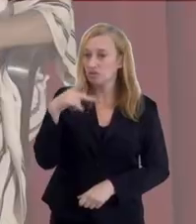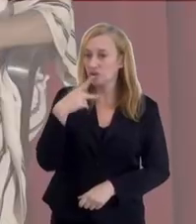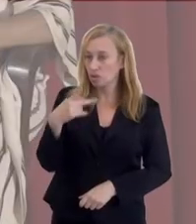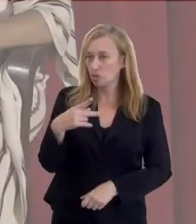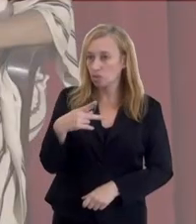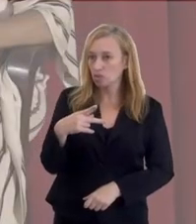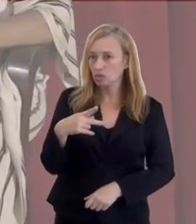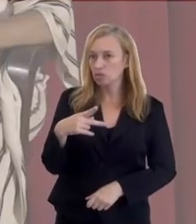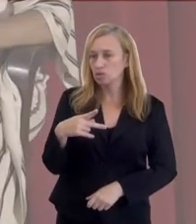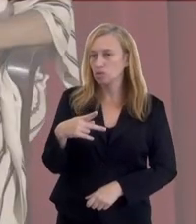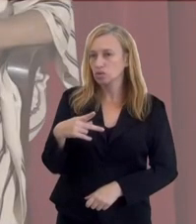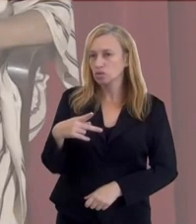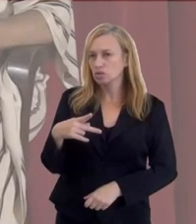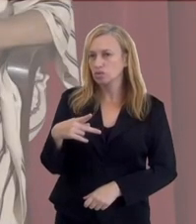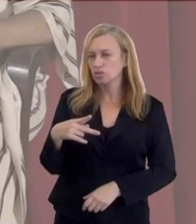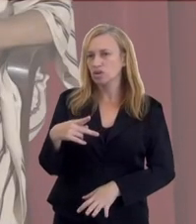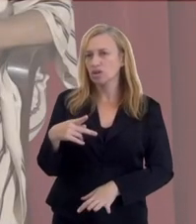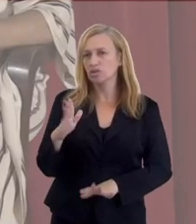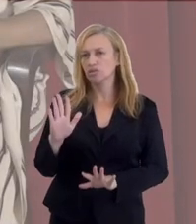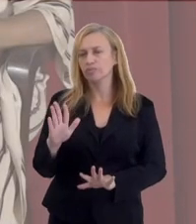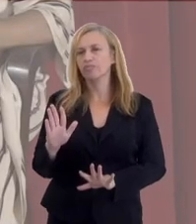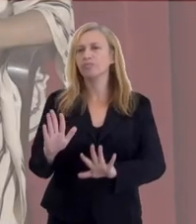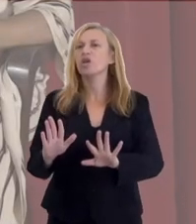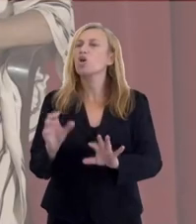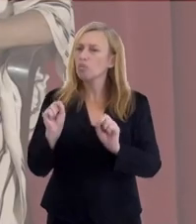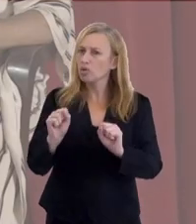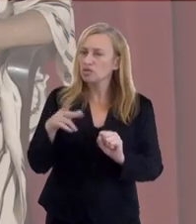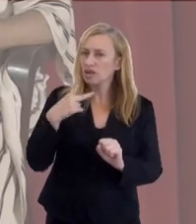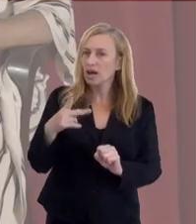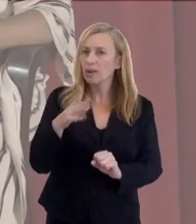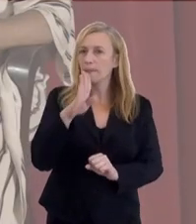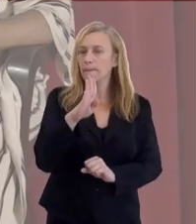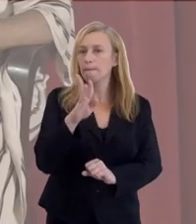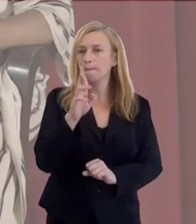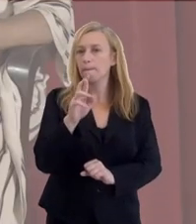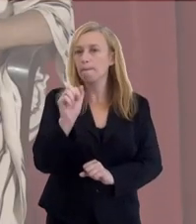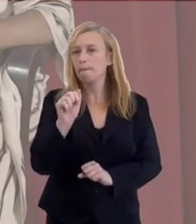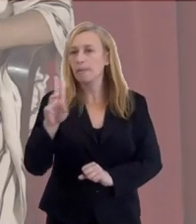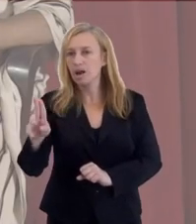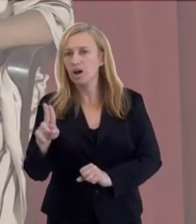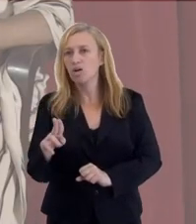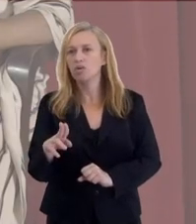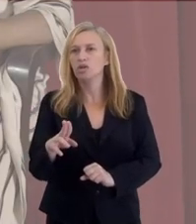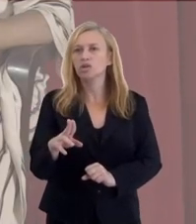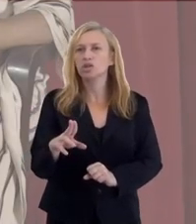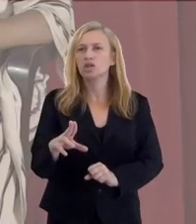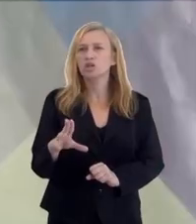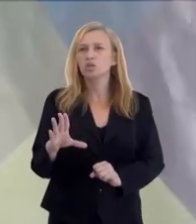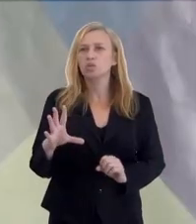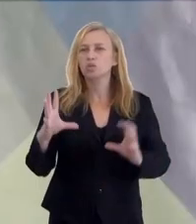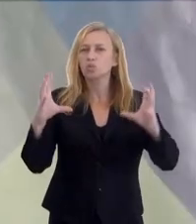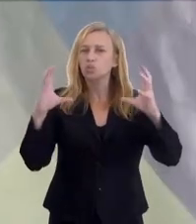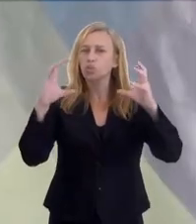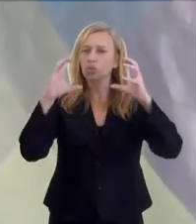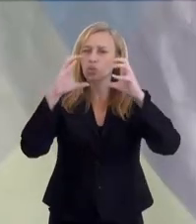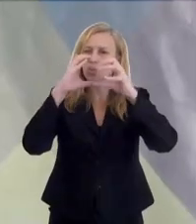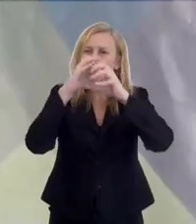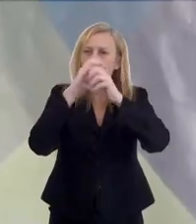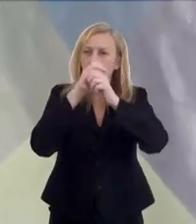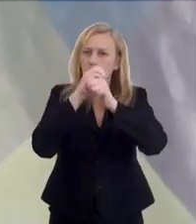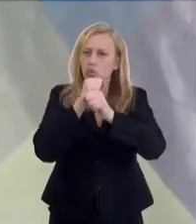Você falou do umbral, eu posso, do André Luiz, eu posso só apontar uma coisa? O umbral, que a gente chama que é essa zona de sombras,